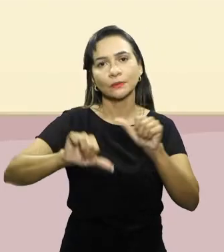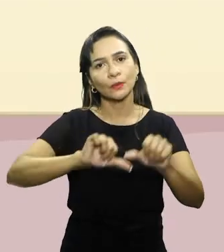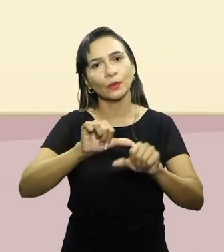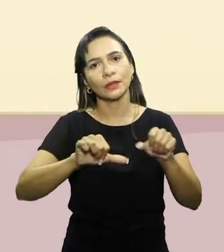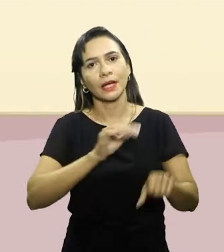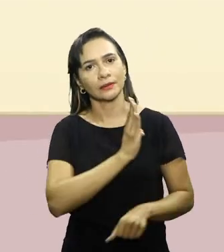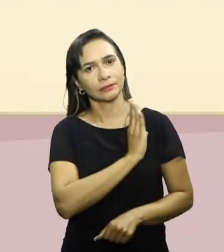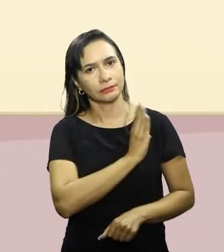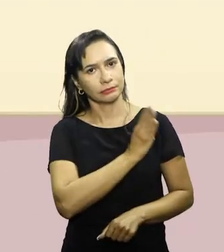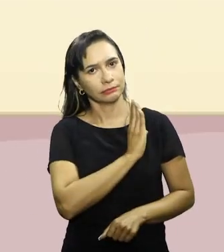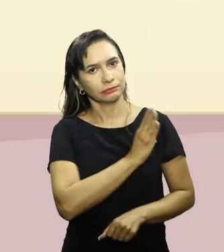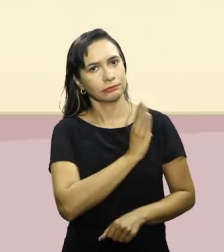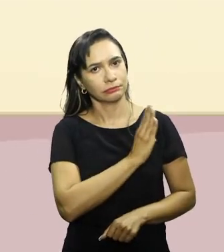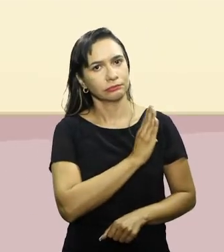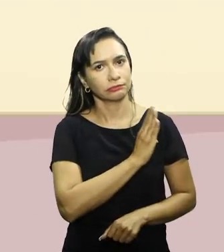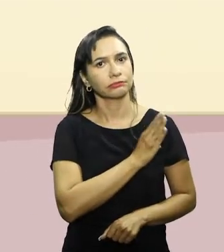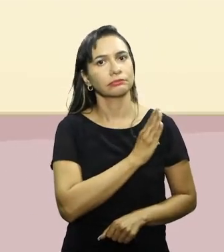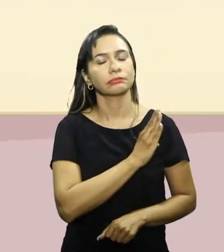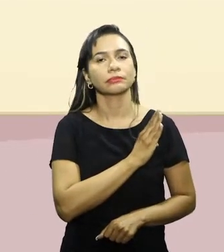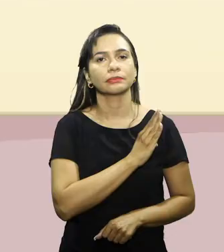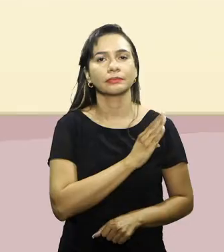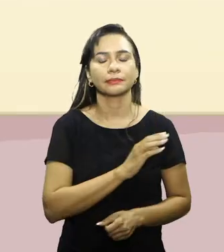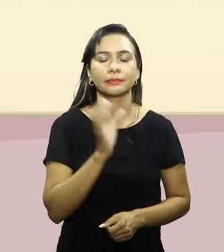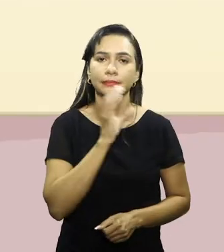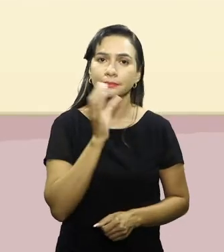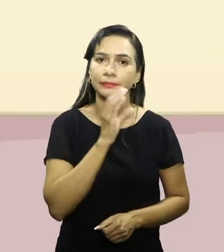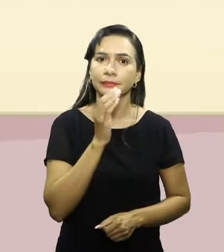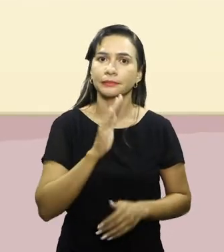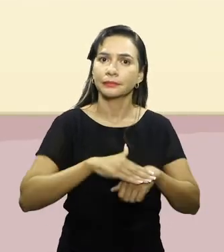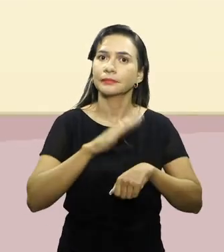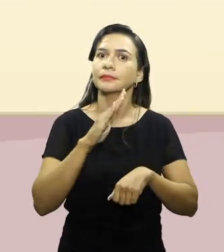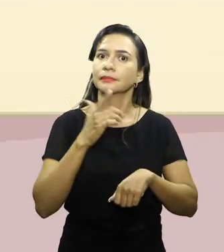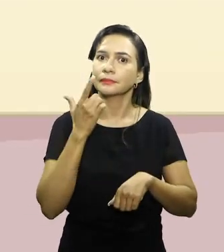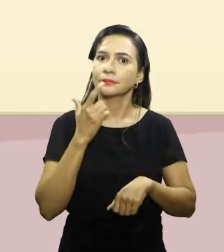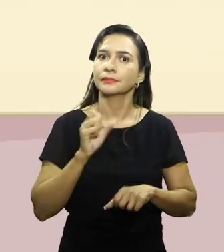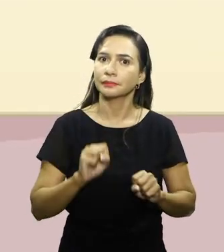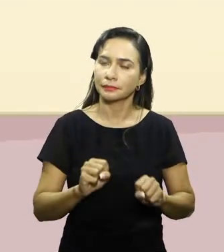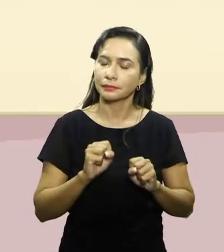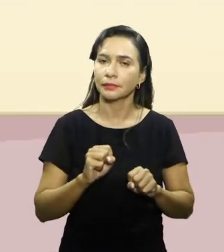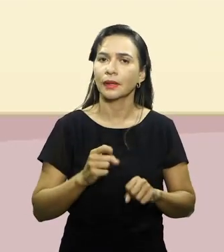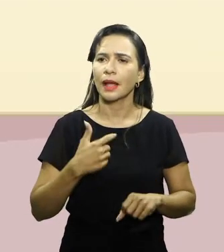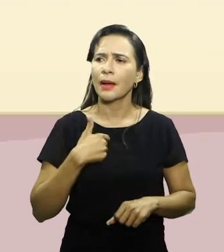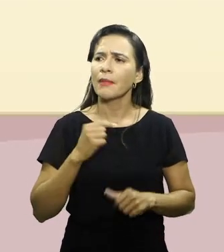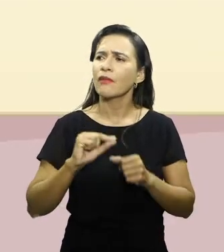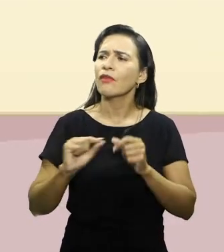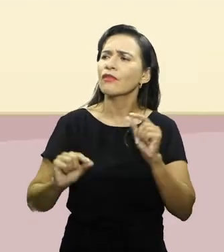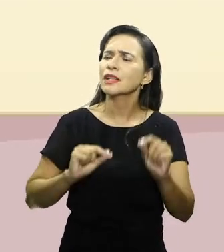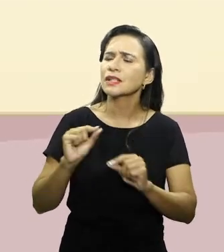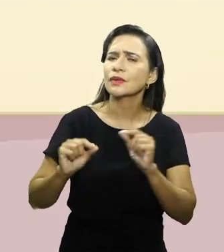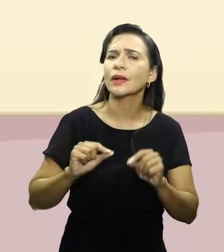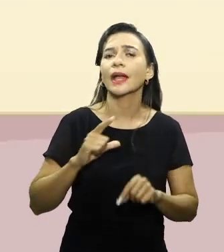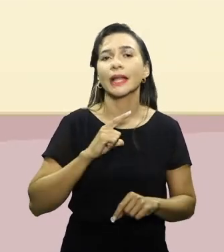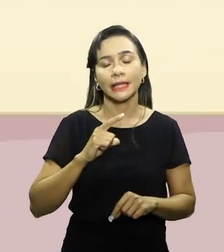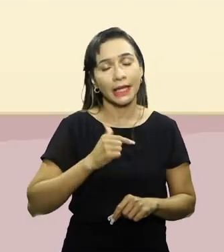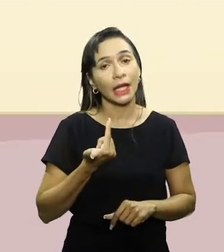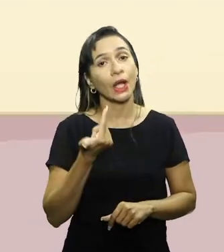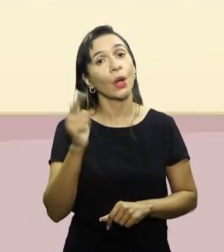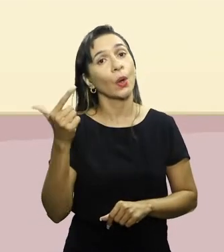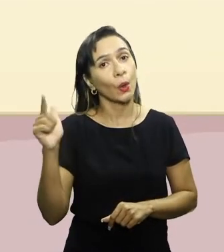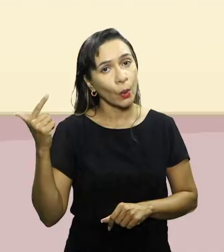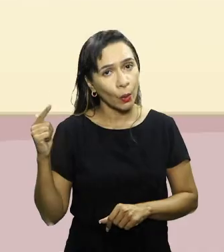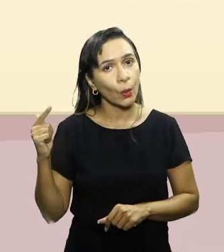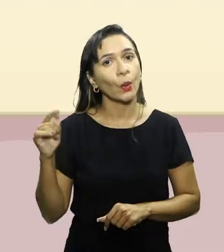cardíaca, fazendo com o nosso coração bata mais rápido. E aí, professor, o é que eu posso fazer? Existem outras formas de monitorar,